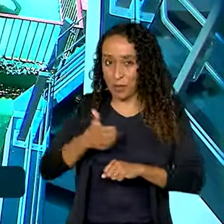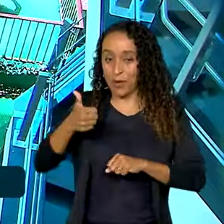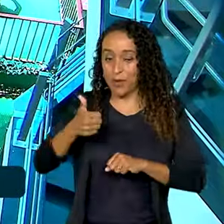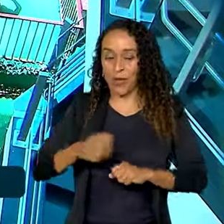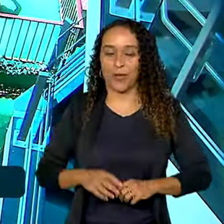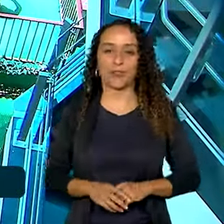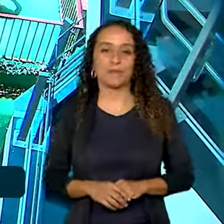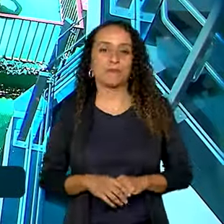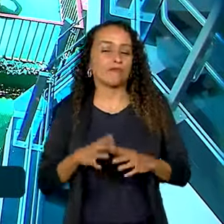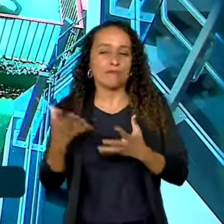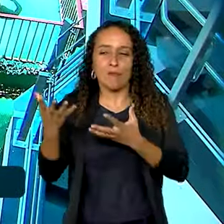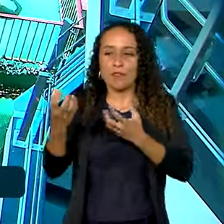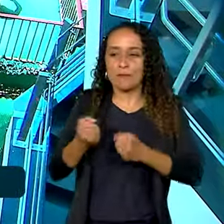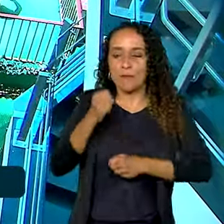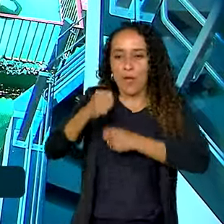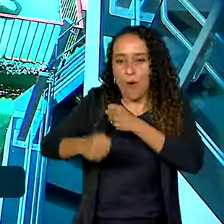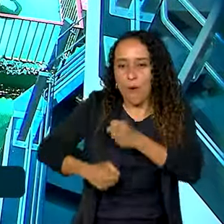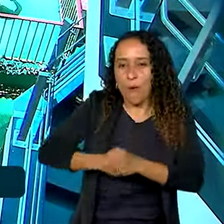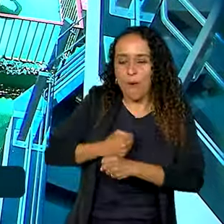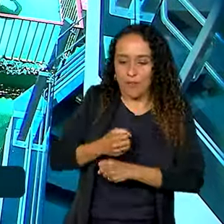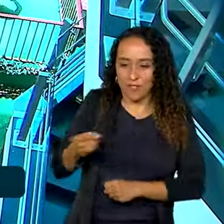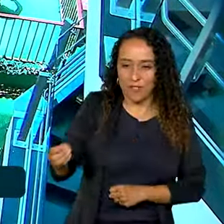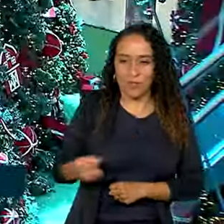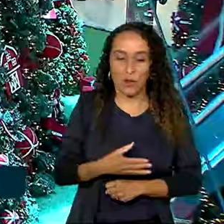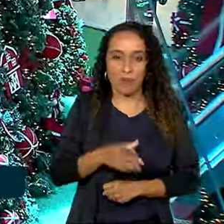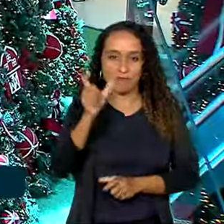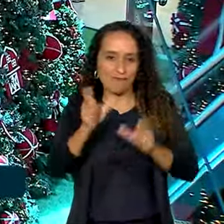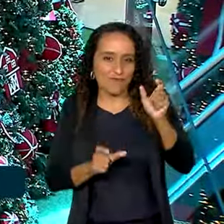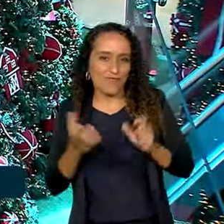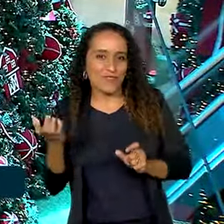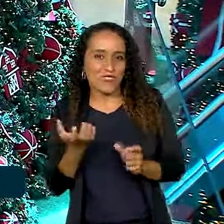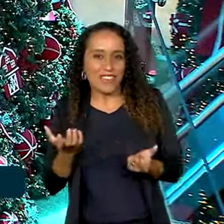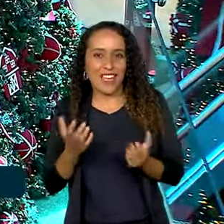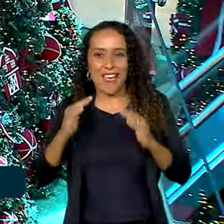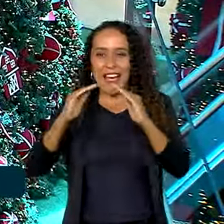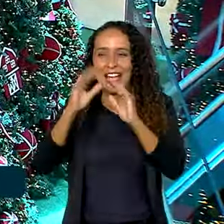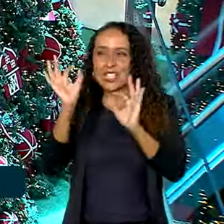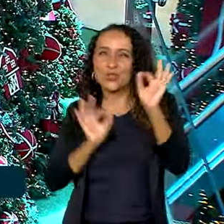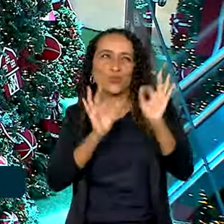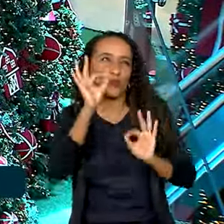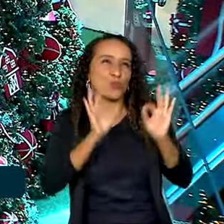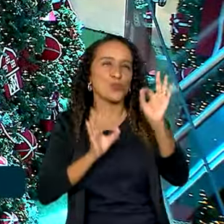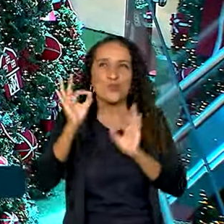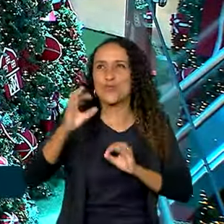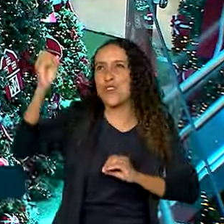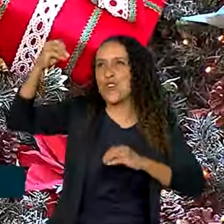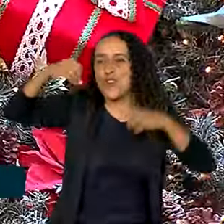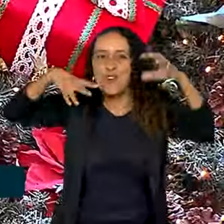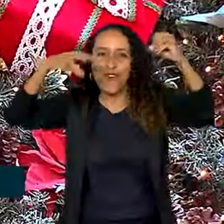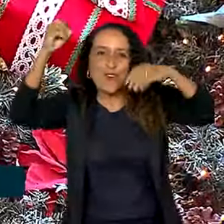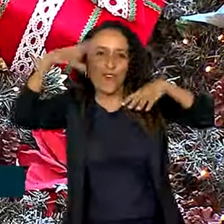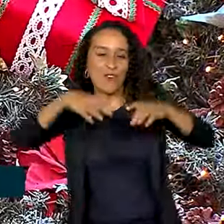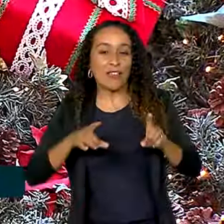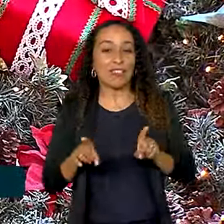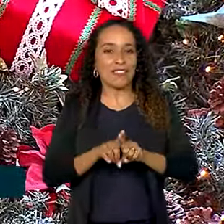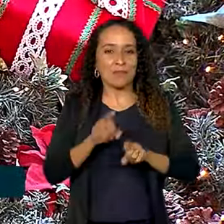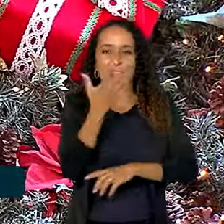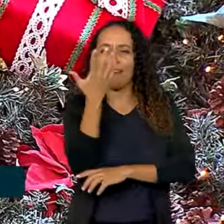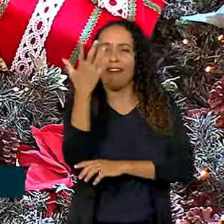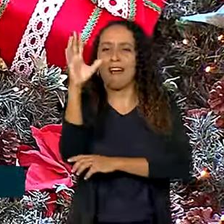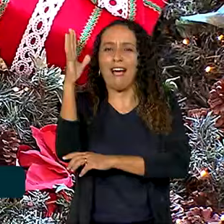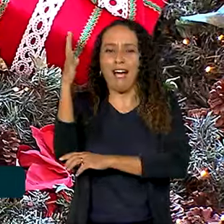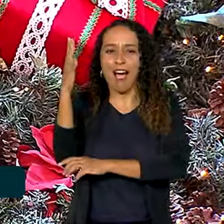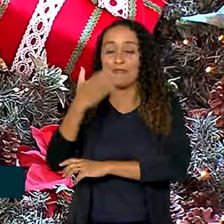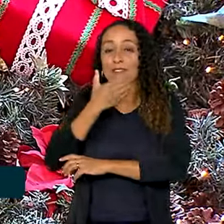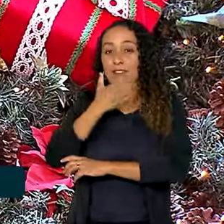E para receber um novo ano, as pessoas querem estar com a casa decorada, iluminada e com a árvore de